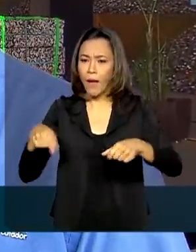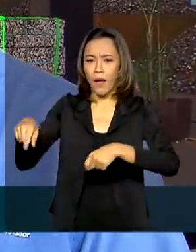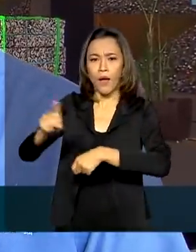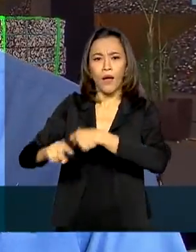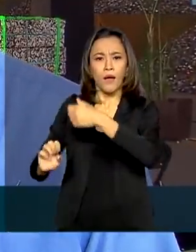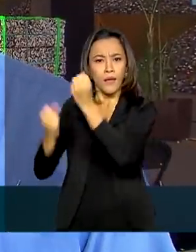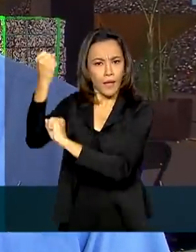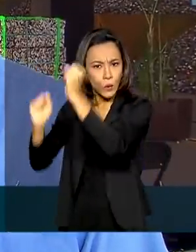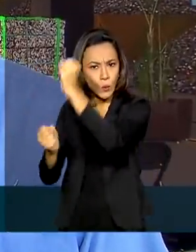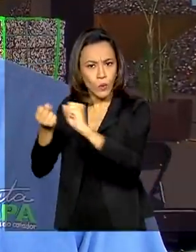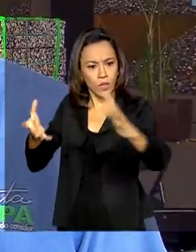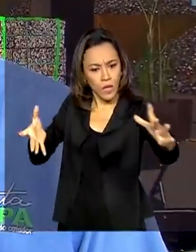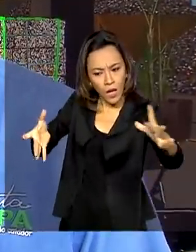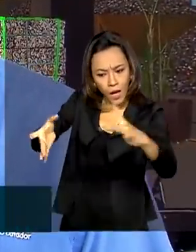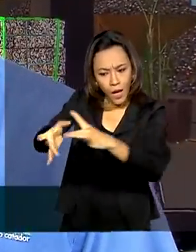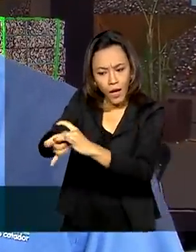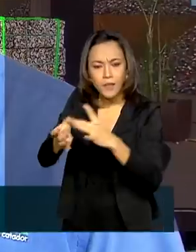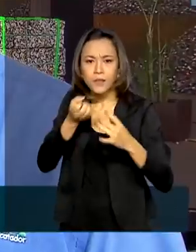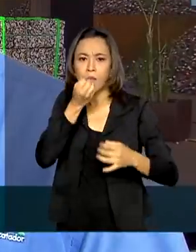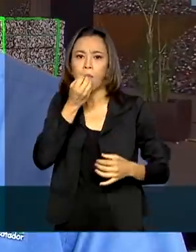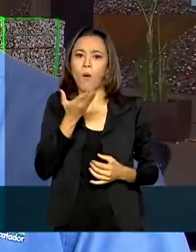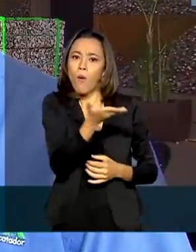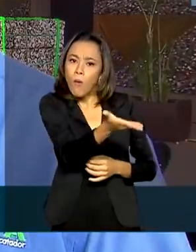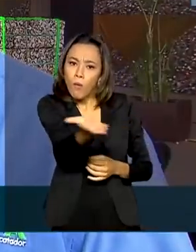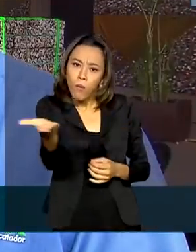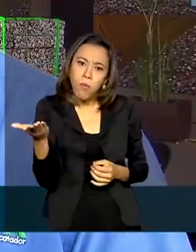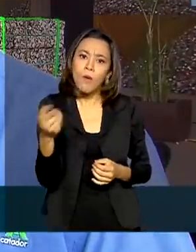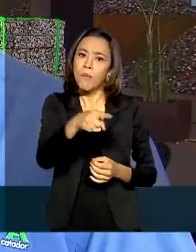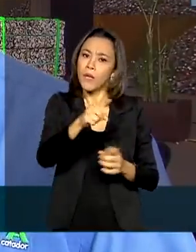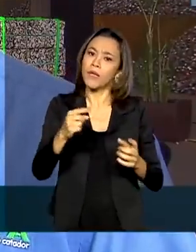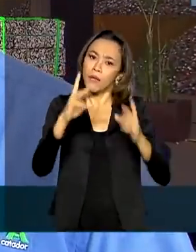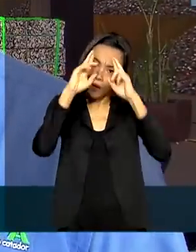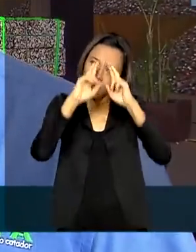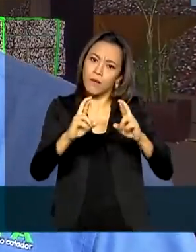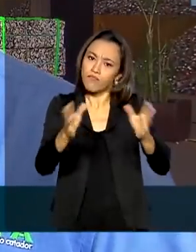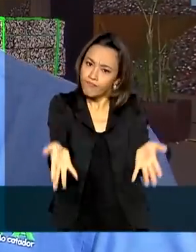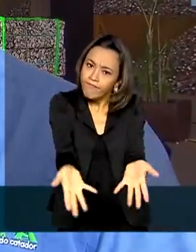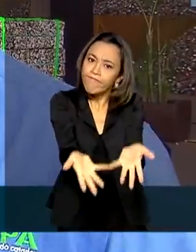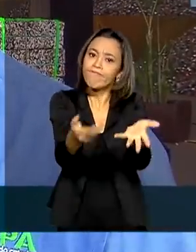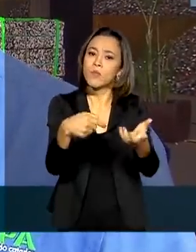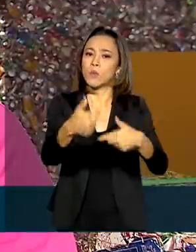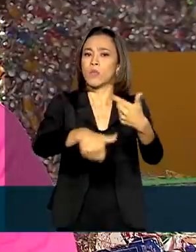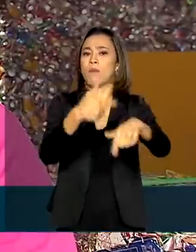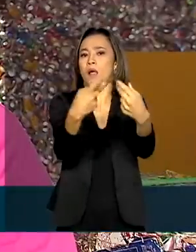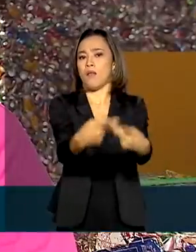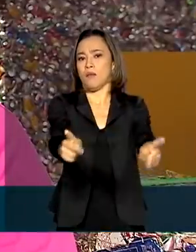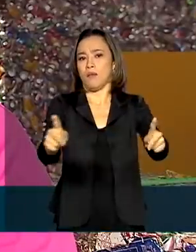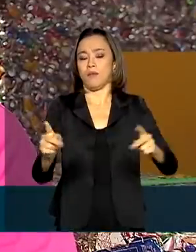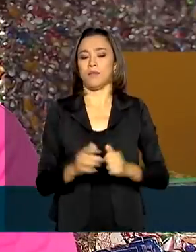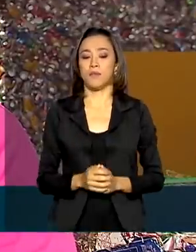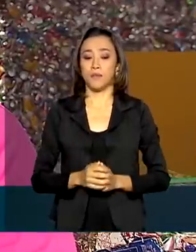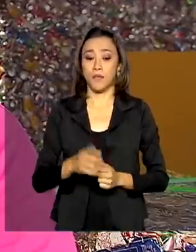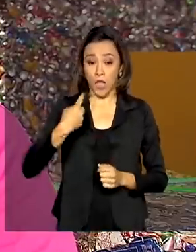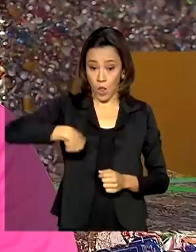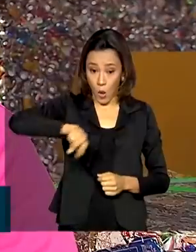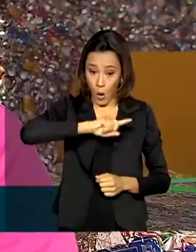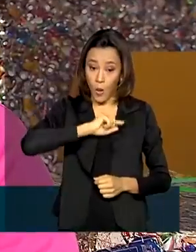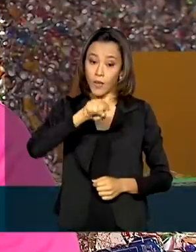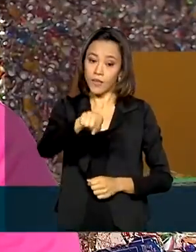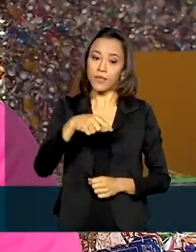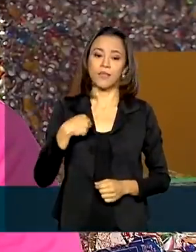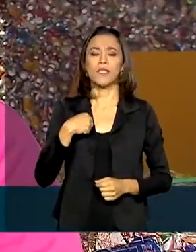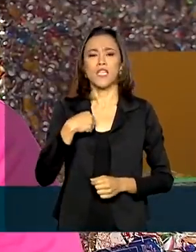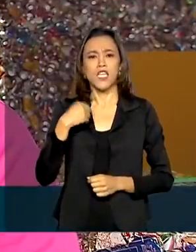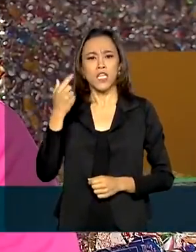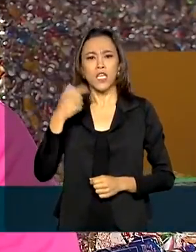fundamental para agregar valor para os catadores e aumentar a dignificação do trabalho desses trabalhadores em todo o Brasil. Somos nós que coletamos porta a porta, somos